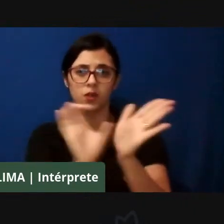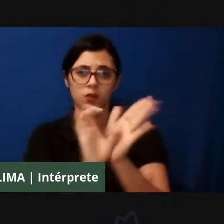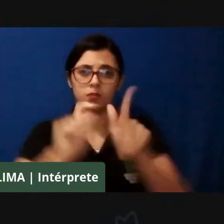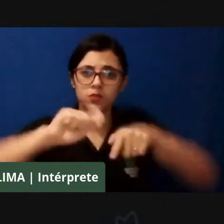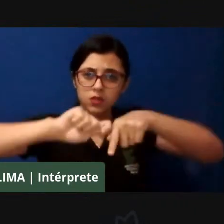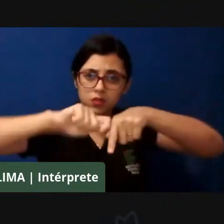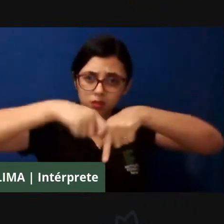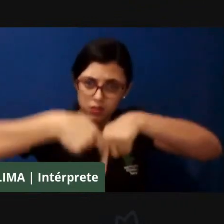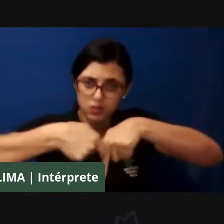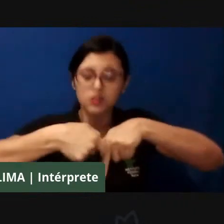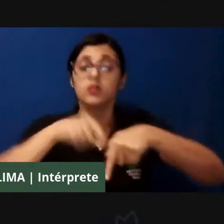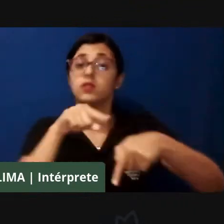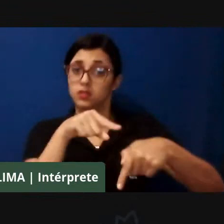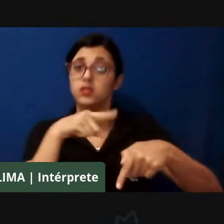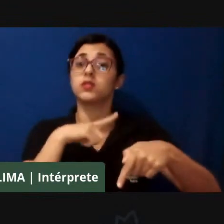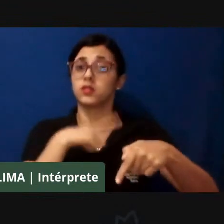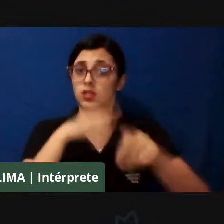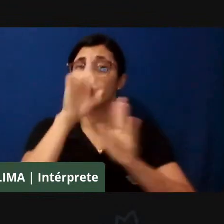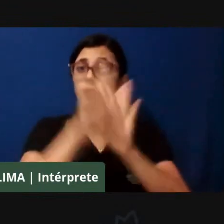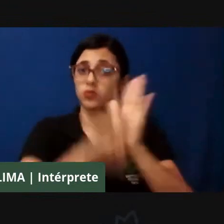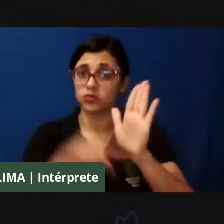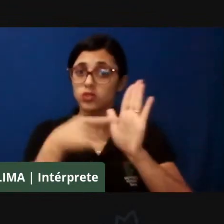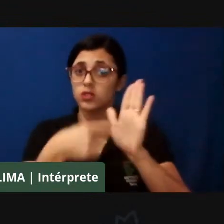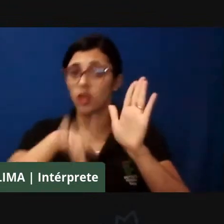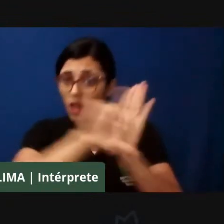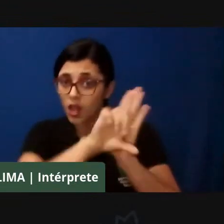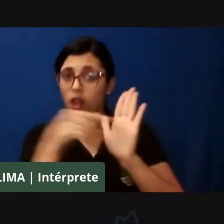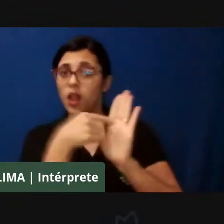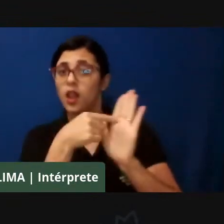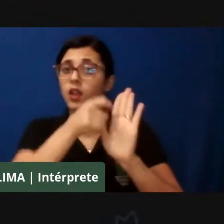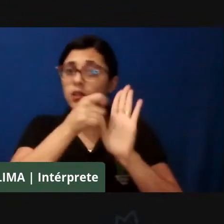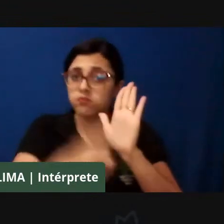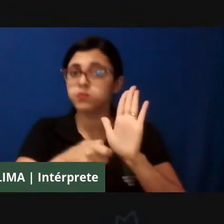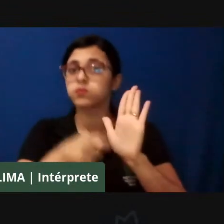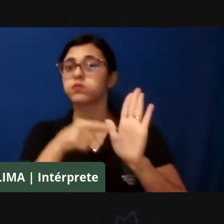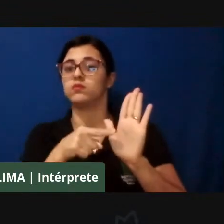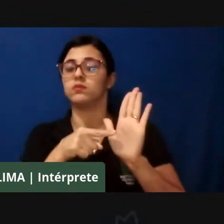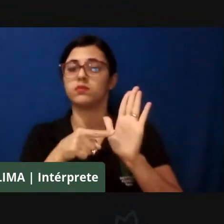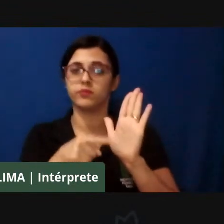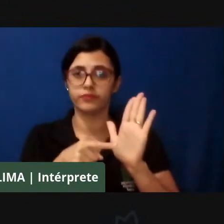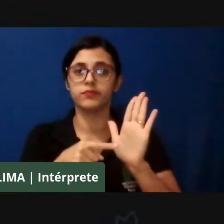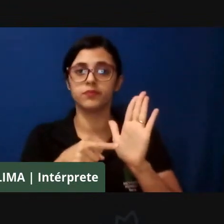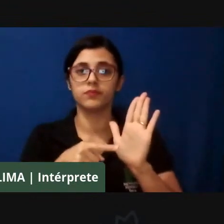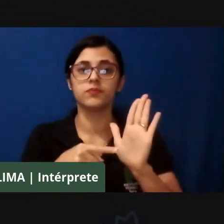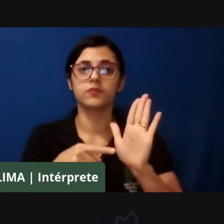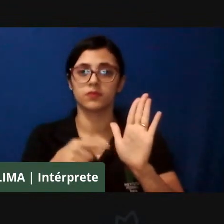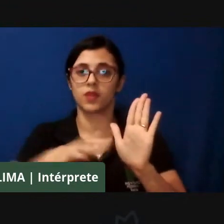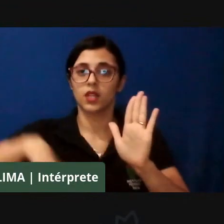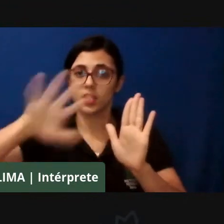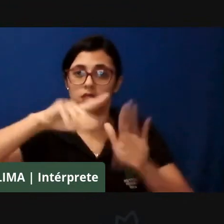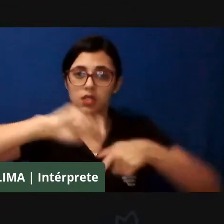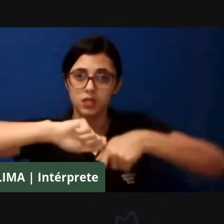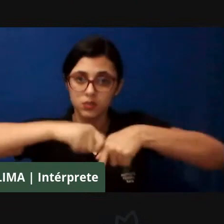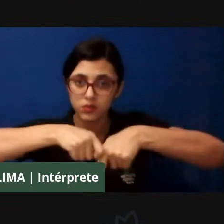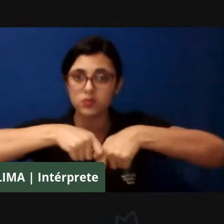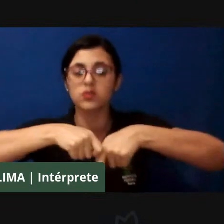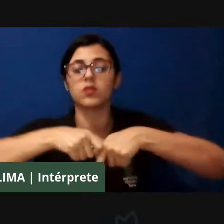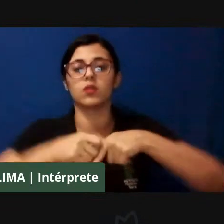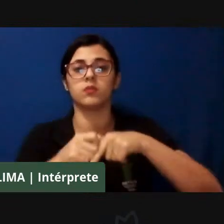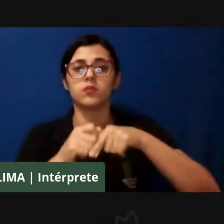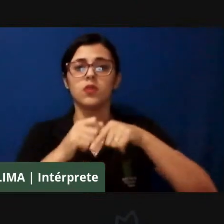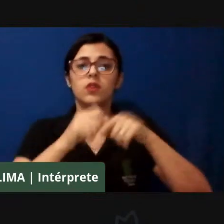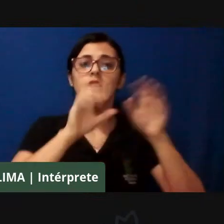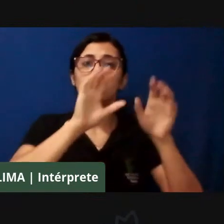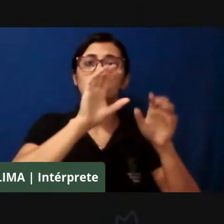esse direito está lá, é estabelecido, quando se fala os remanescentes de quilombos que estejam ocupando as suas áreas, cabe o Estado estar